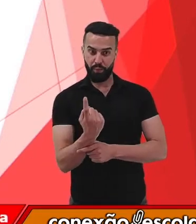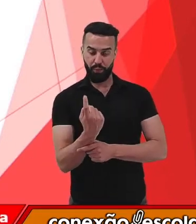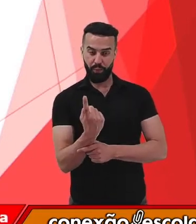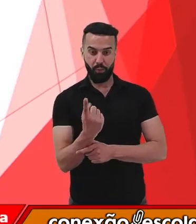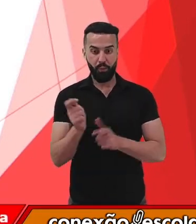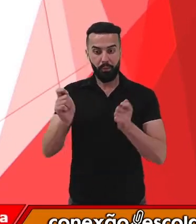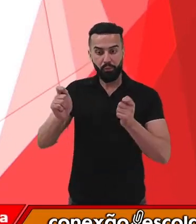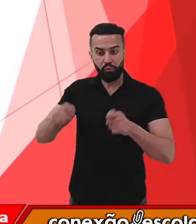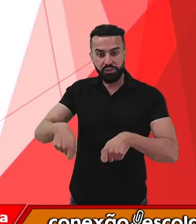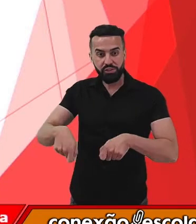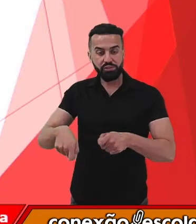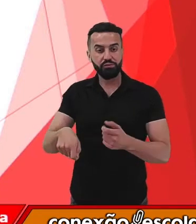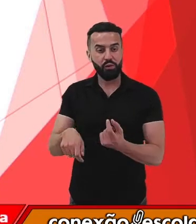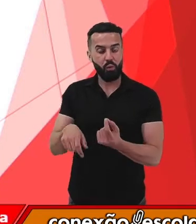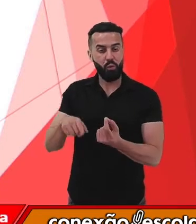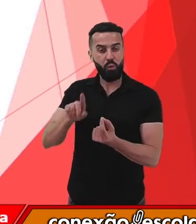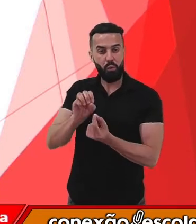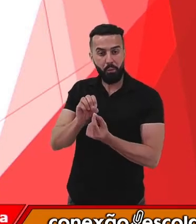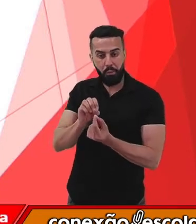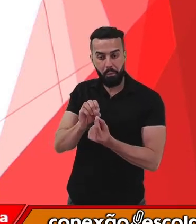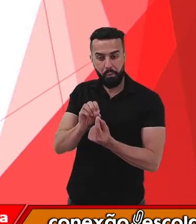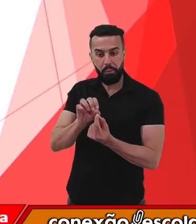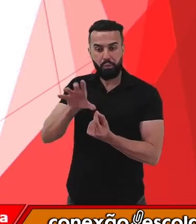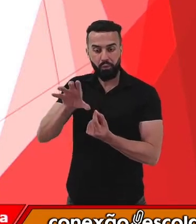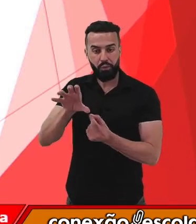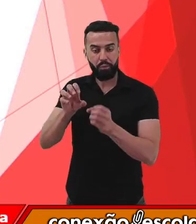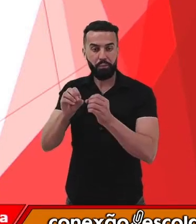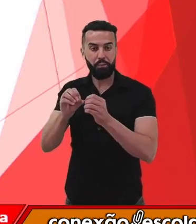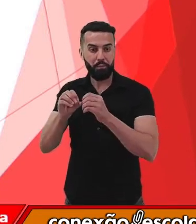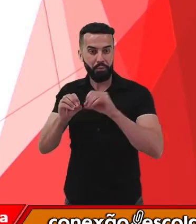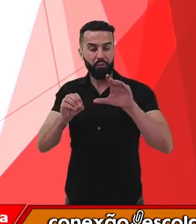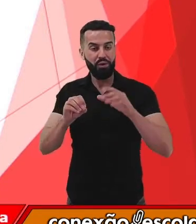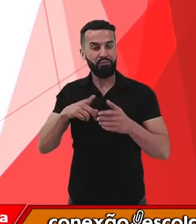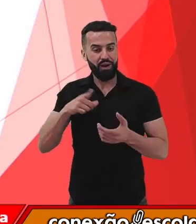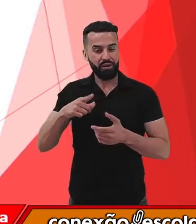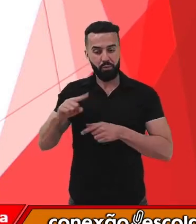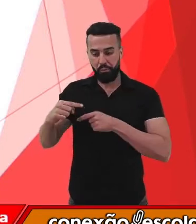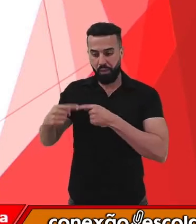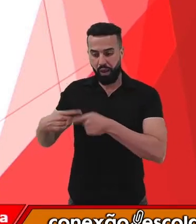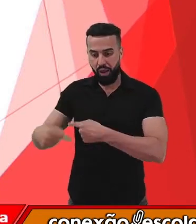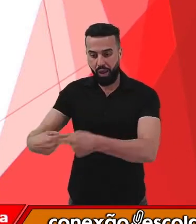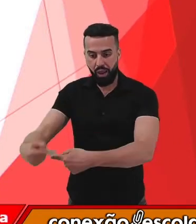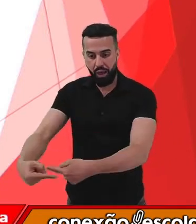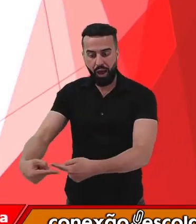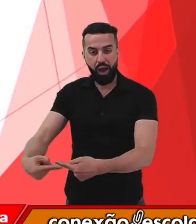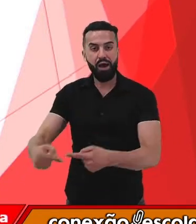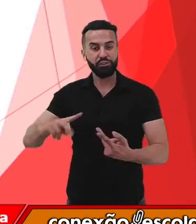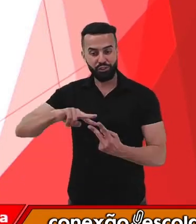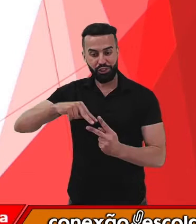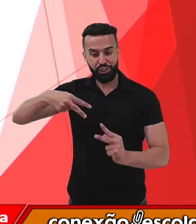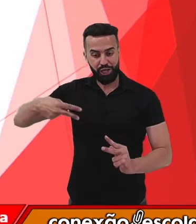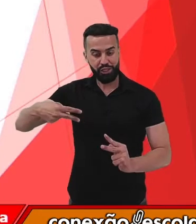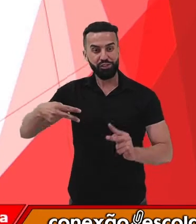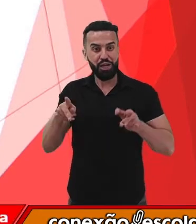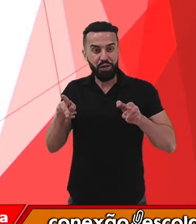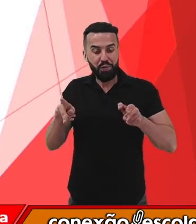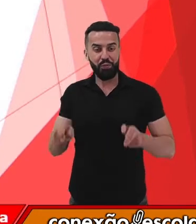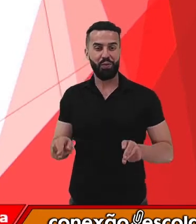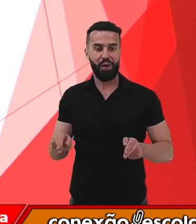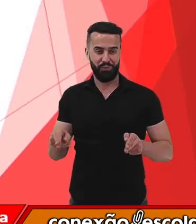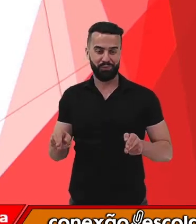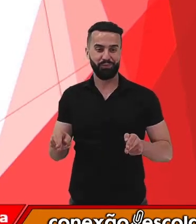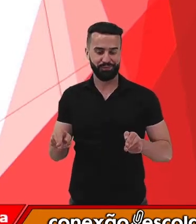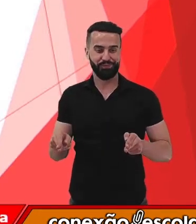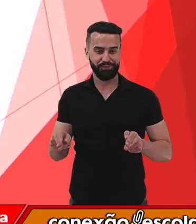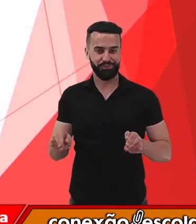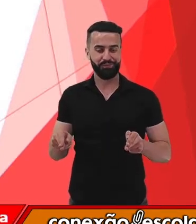a um outro indivíduo, geneticamente igual a ele. Ou seja, o material genético de um é idêntico ao